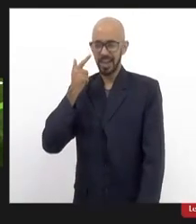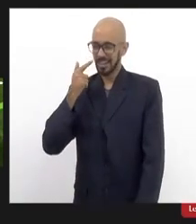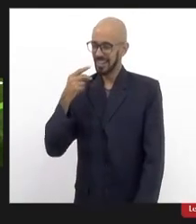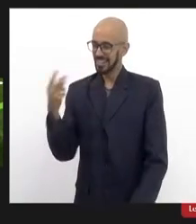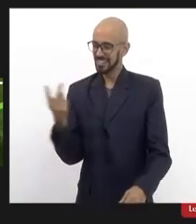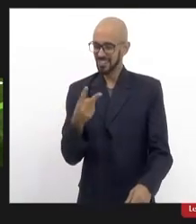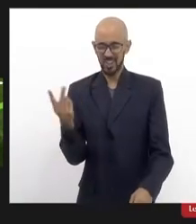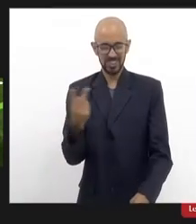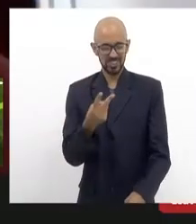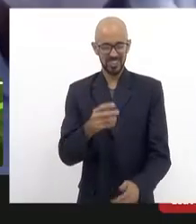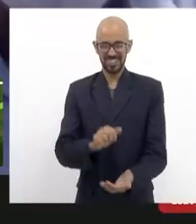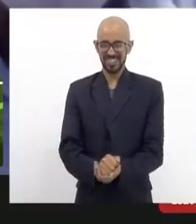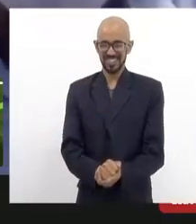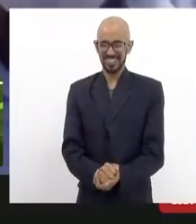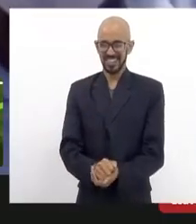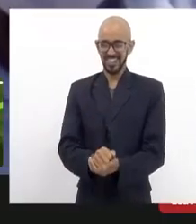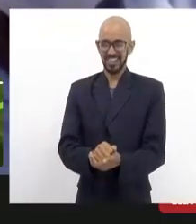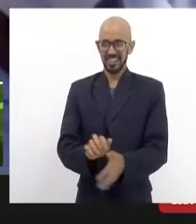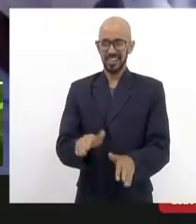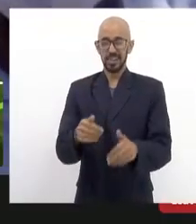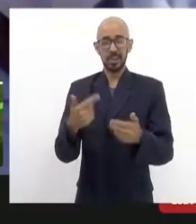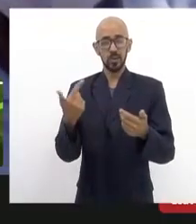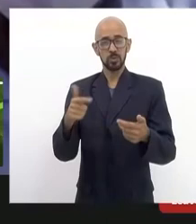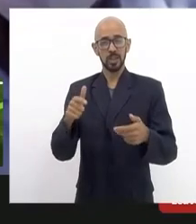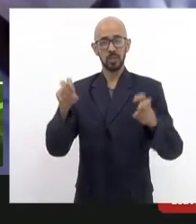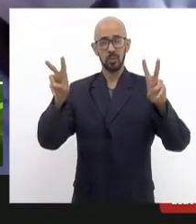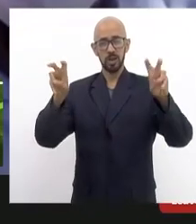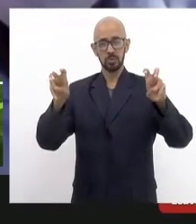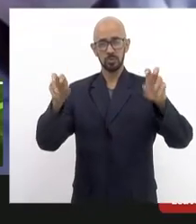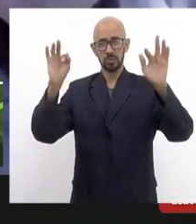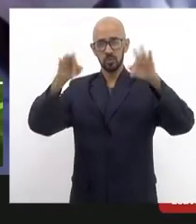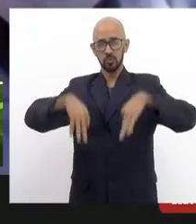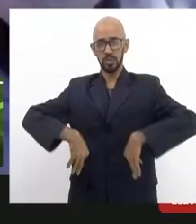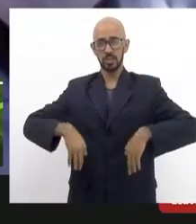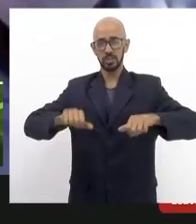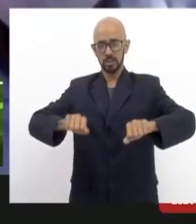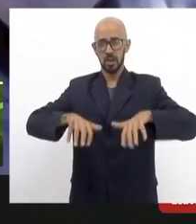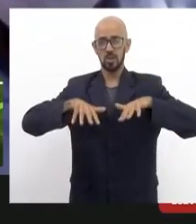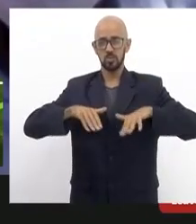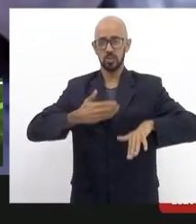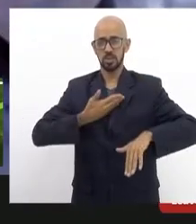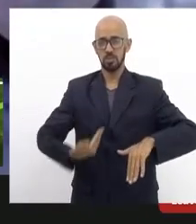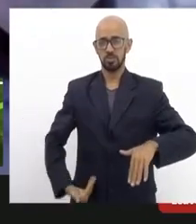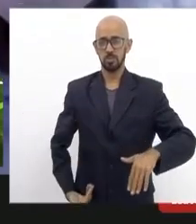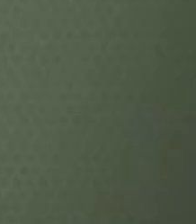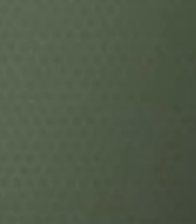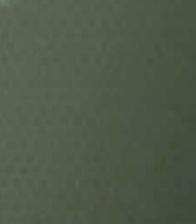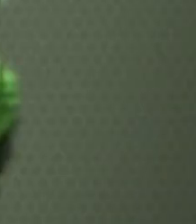não havendo nada mais a tratar estar encerrado na audiência pública